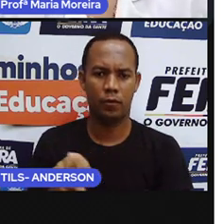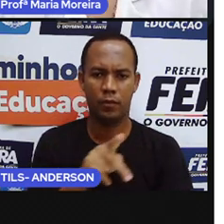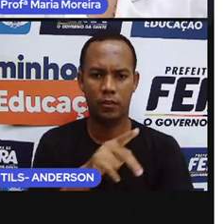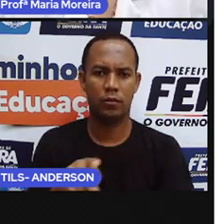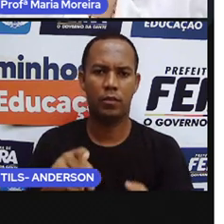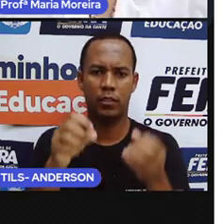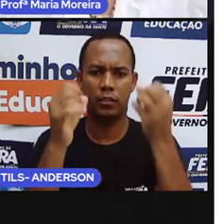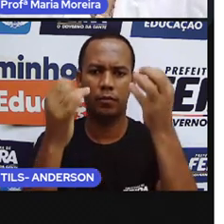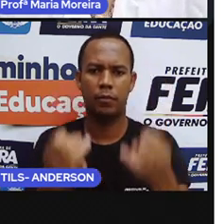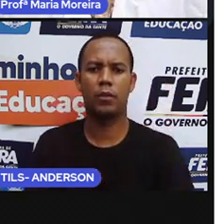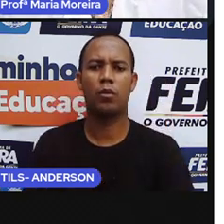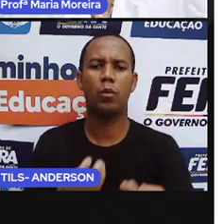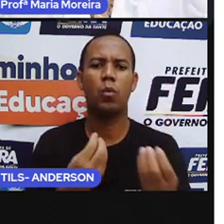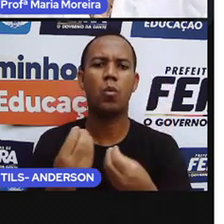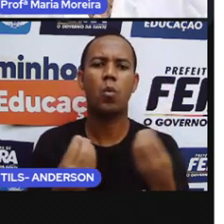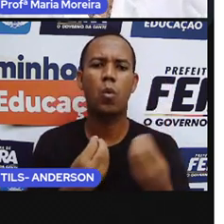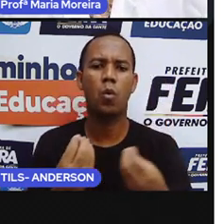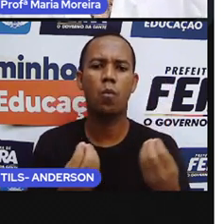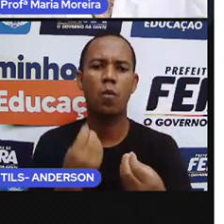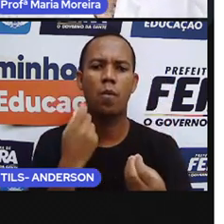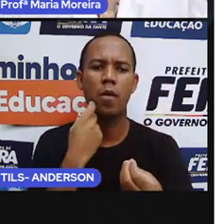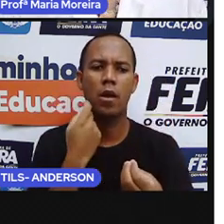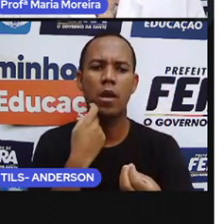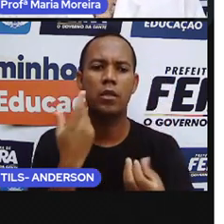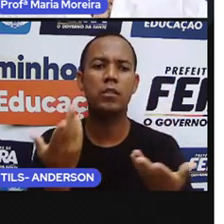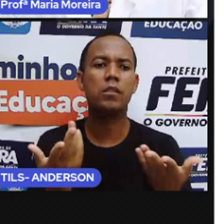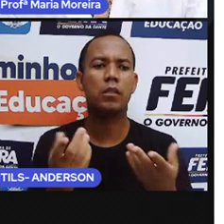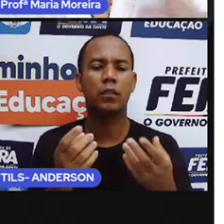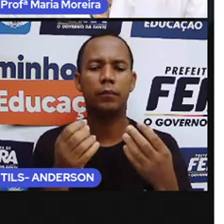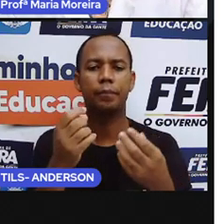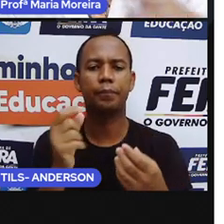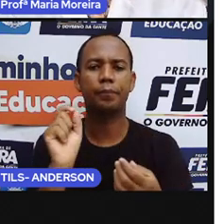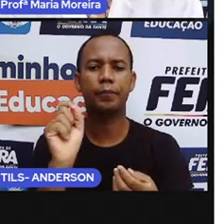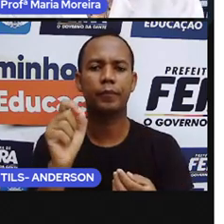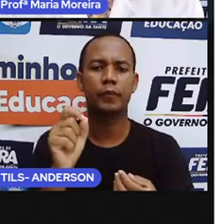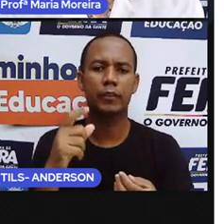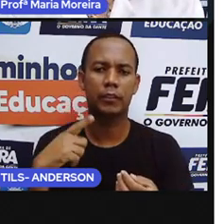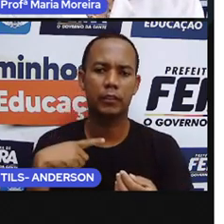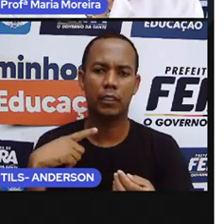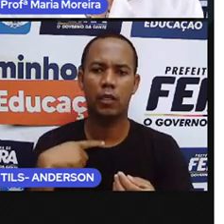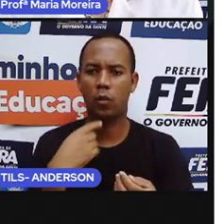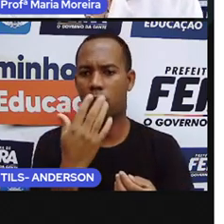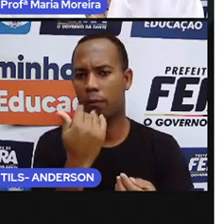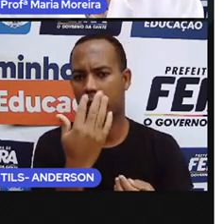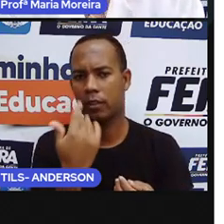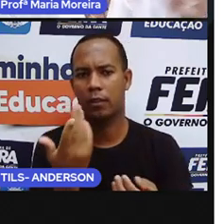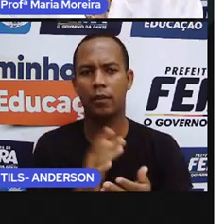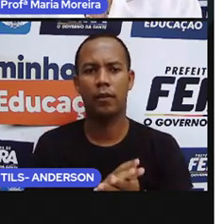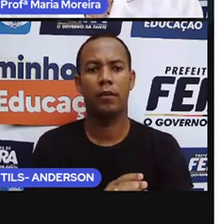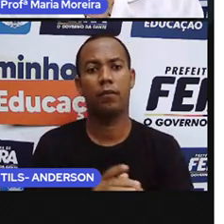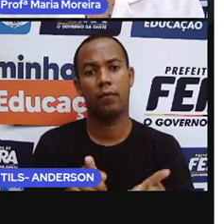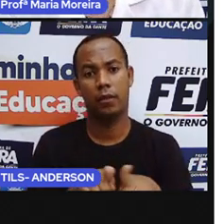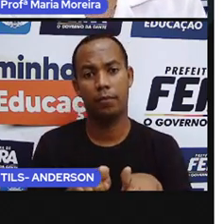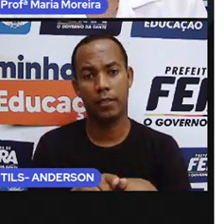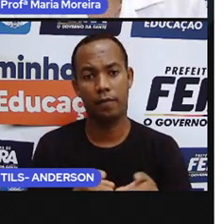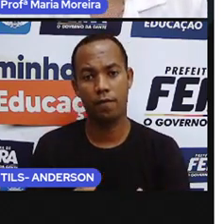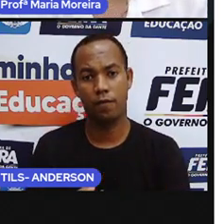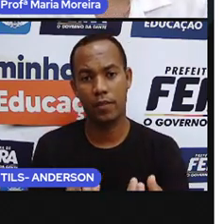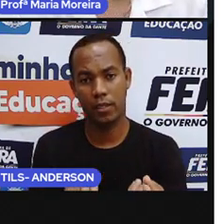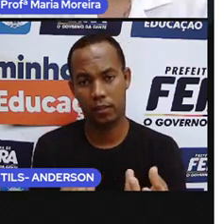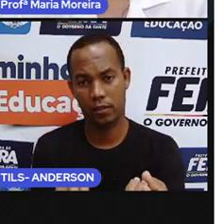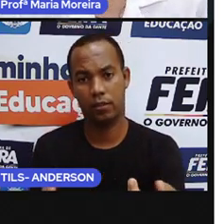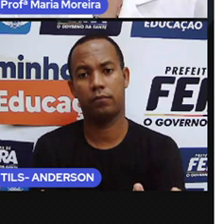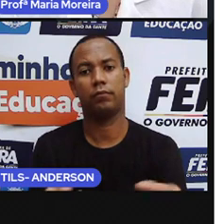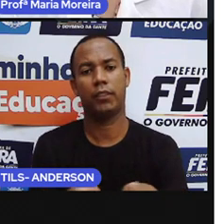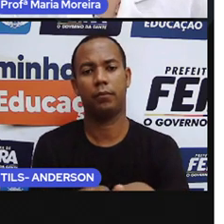essa ideia da pesca é importante por quê? Porque eles também utilizam, não só no caso aqui para a venda, né, mas principalmente para os seus